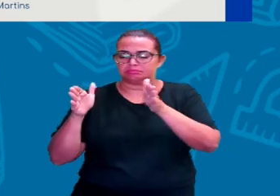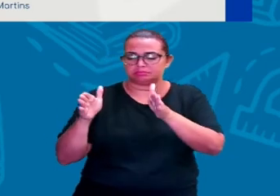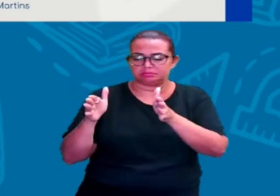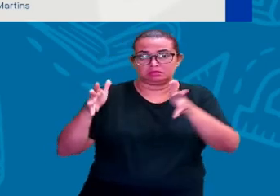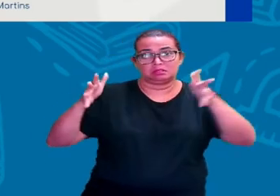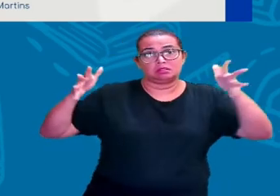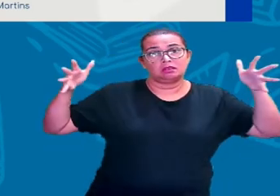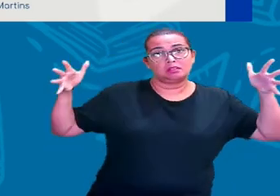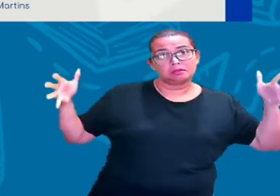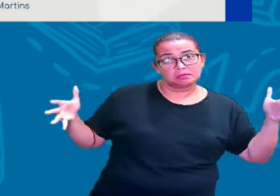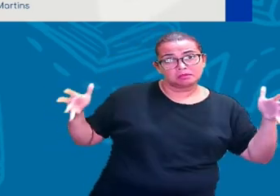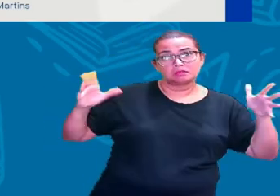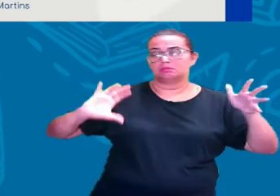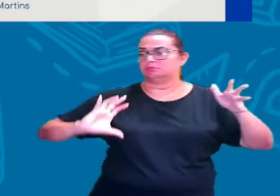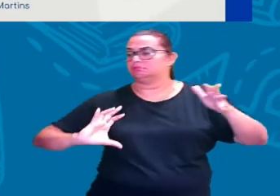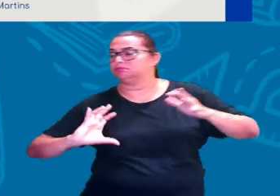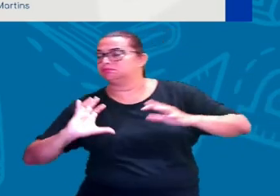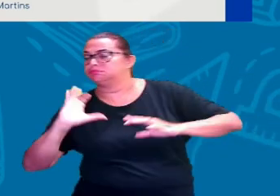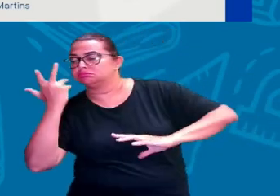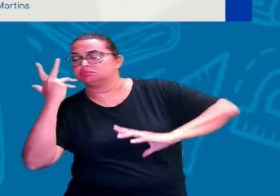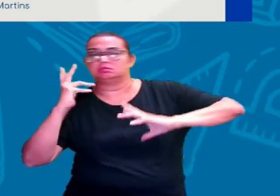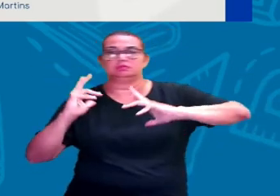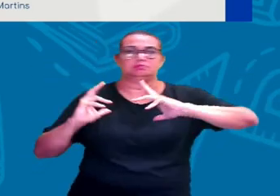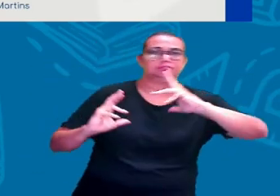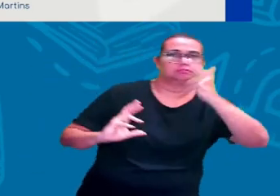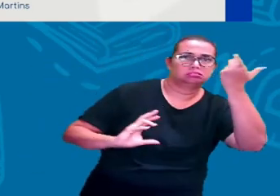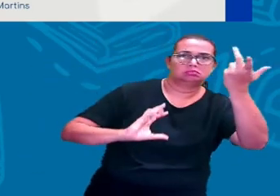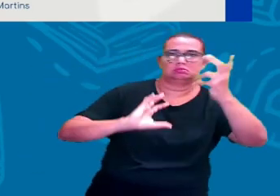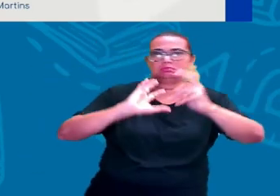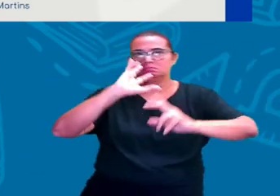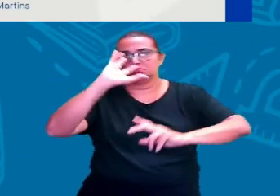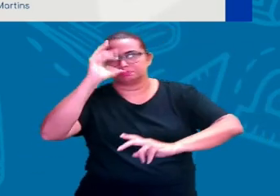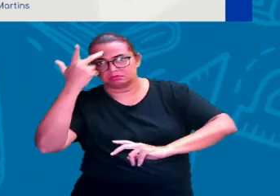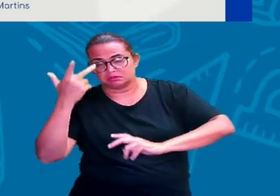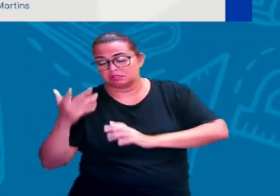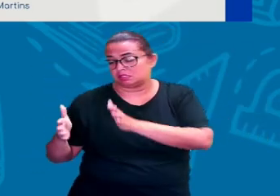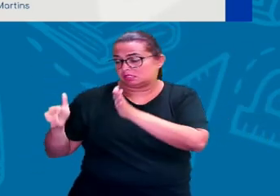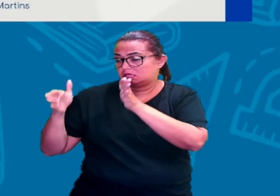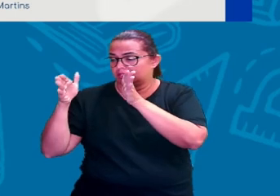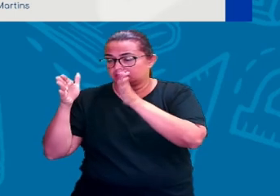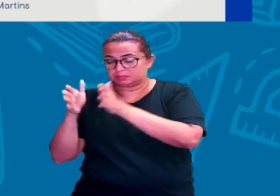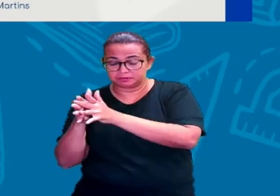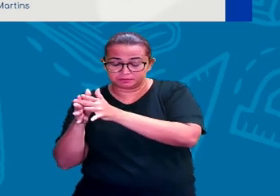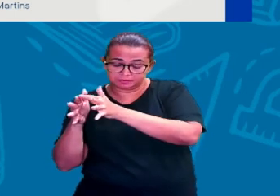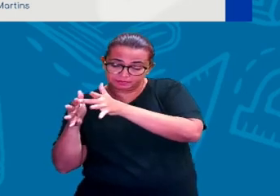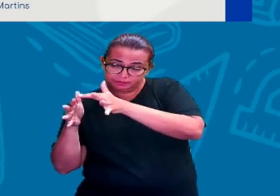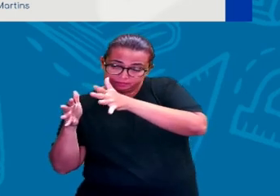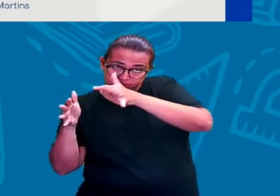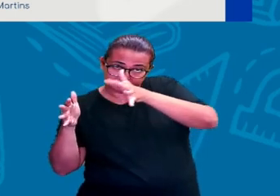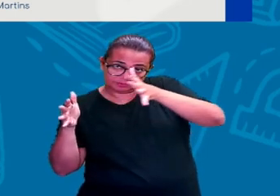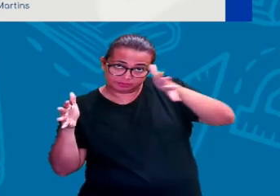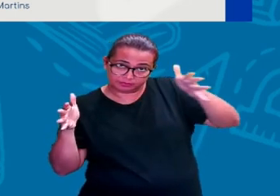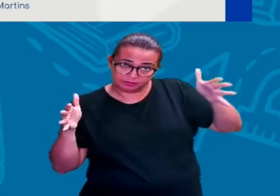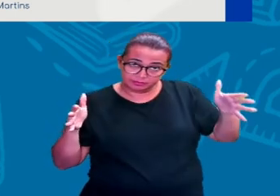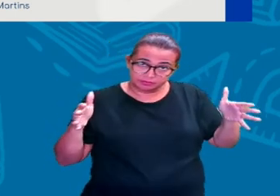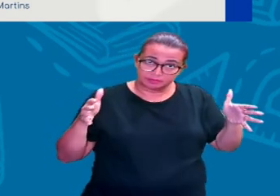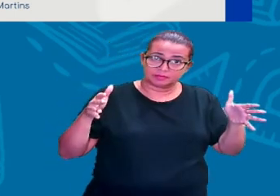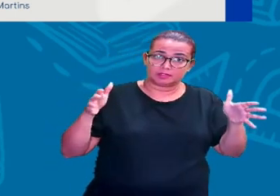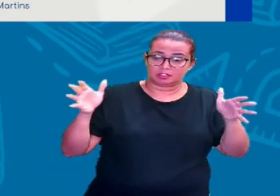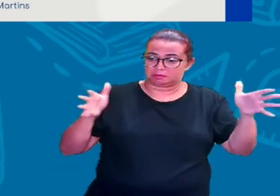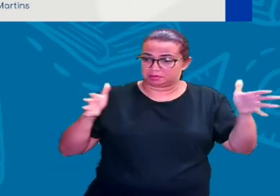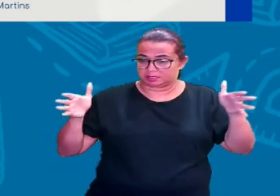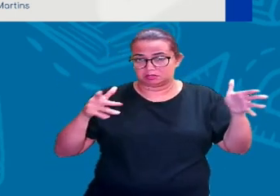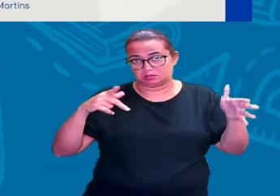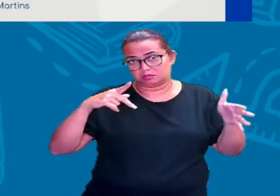As coisas aconteceram de forma lenta, né? Os avanços da humanidade. Então, 99, vejam só,